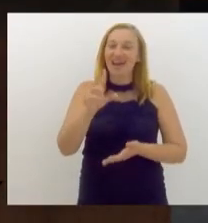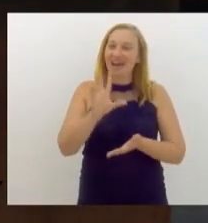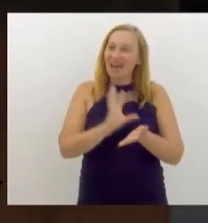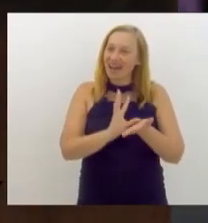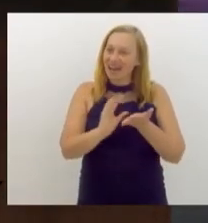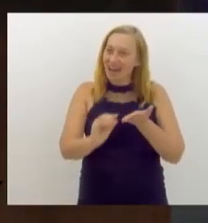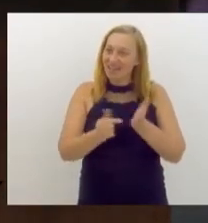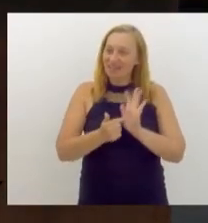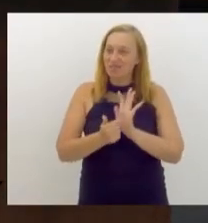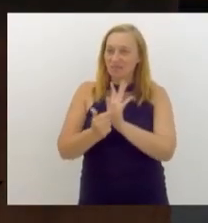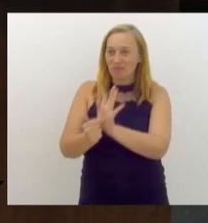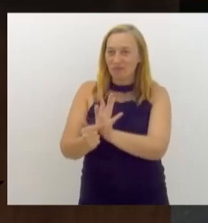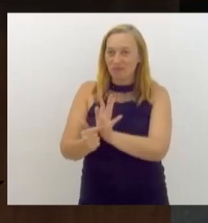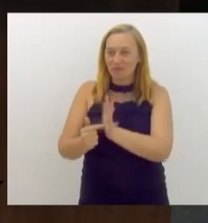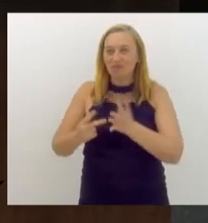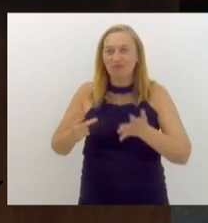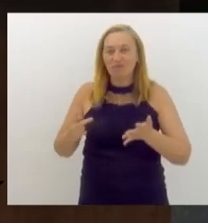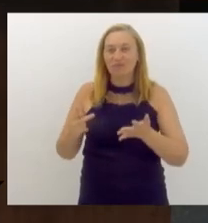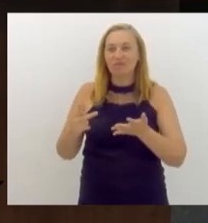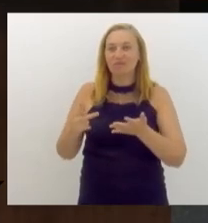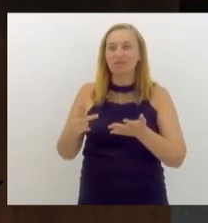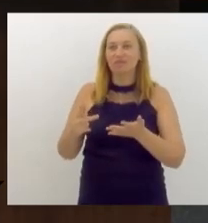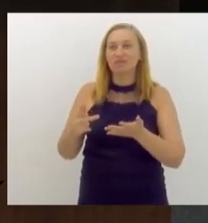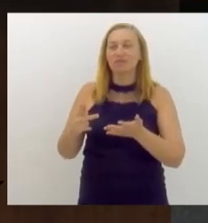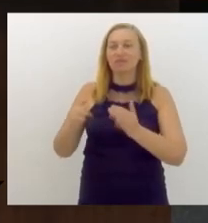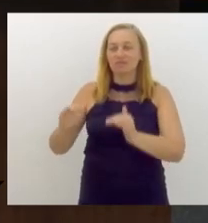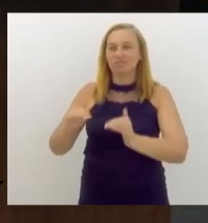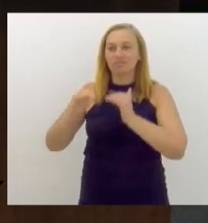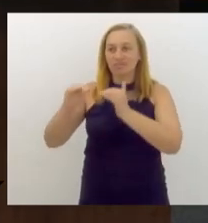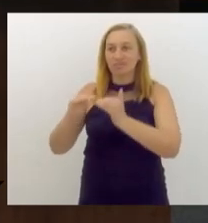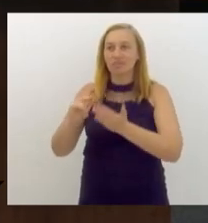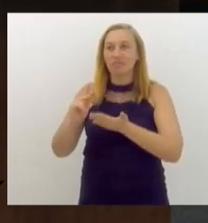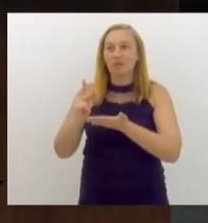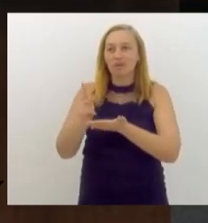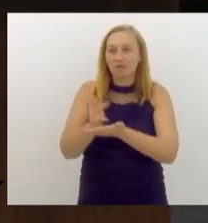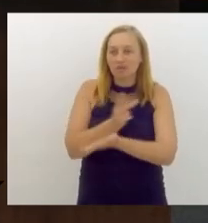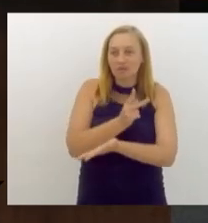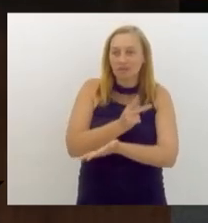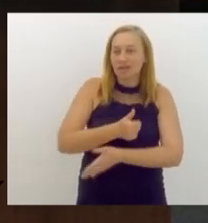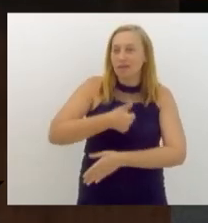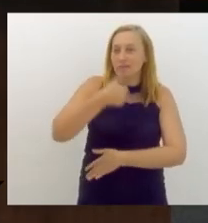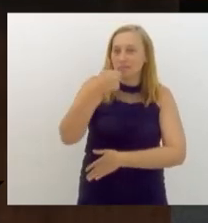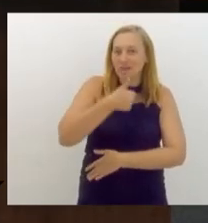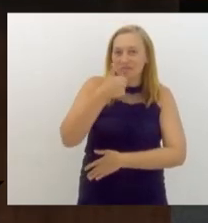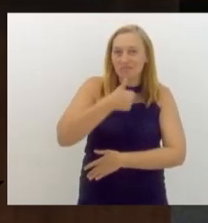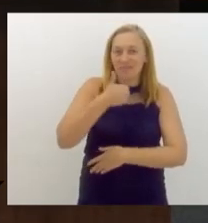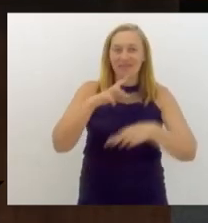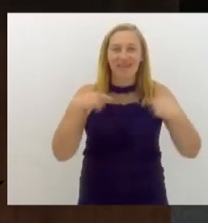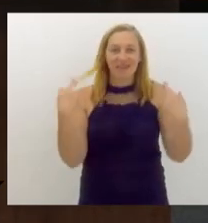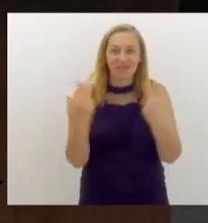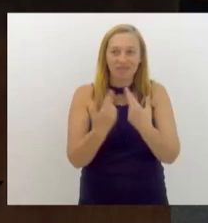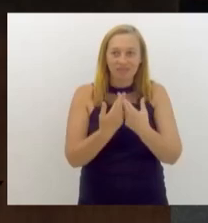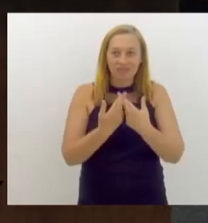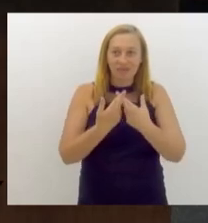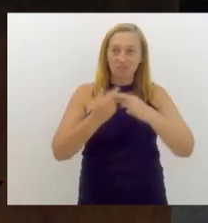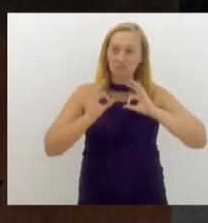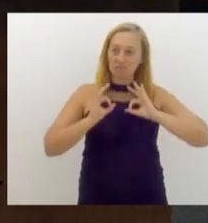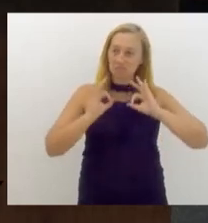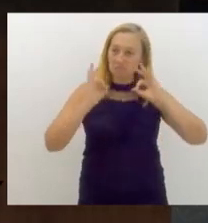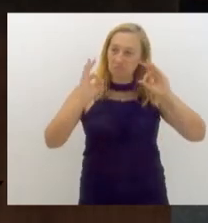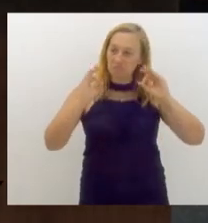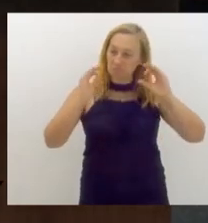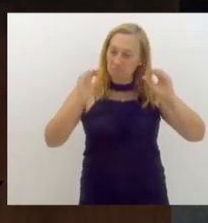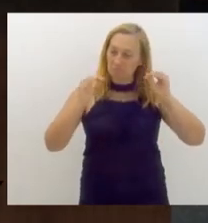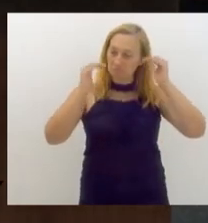ata reflete com exatidão o ocorrido na primeira sessão ordinária